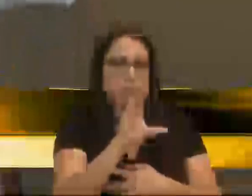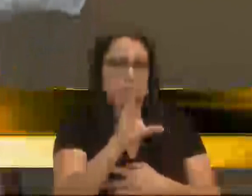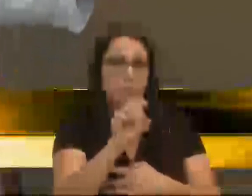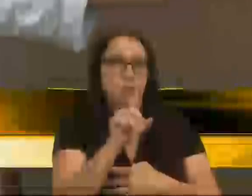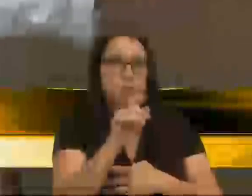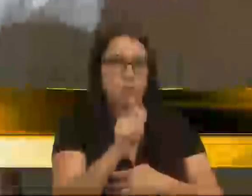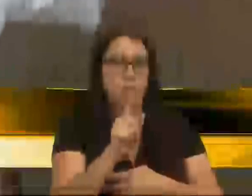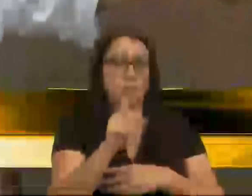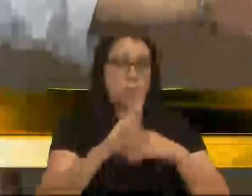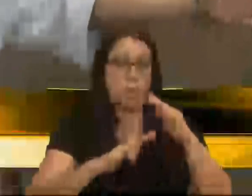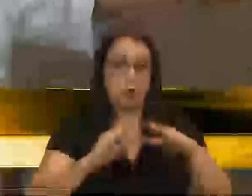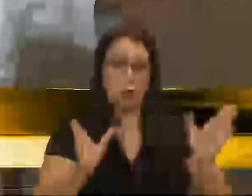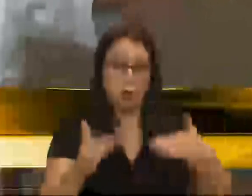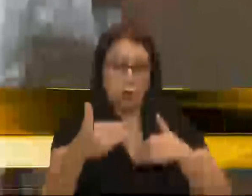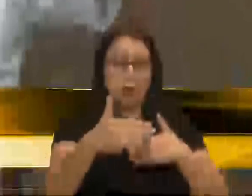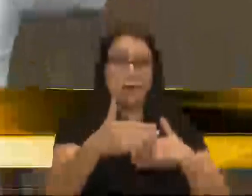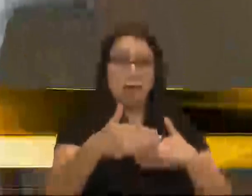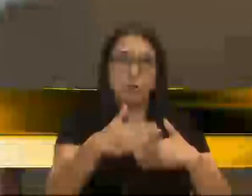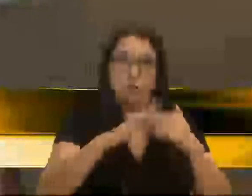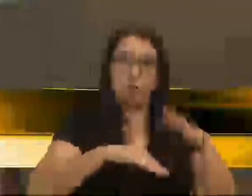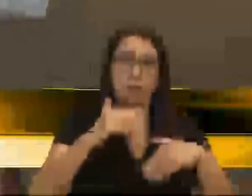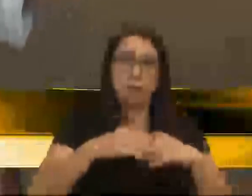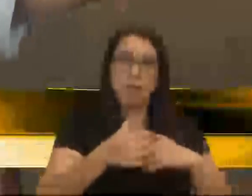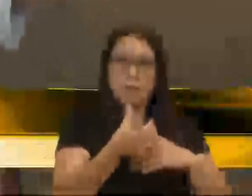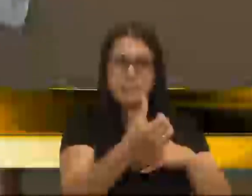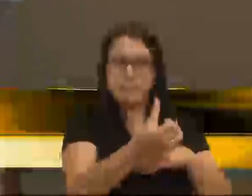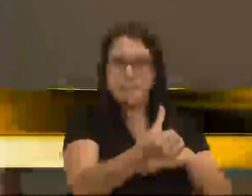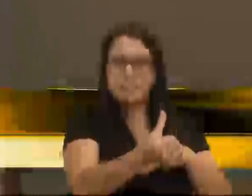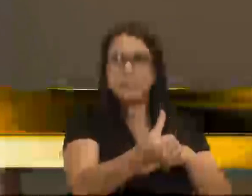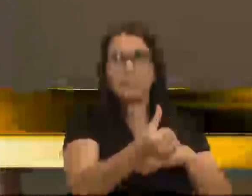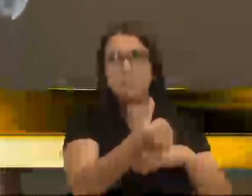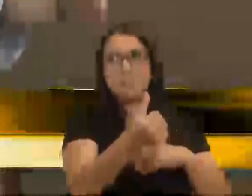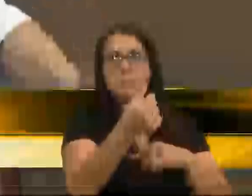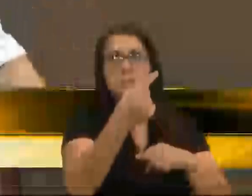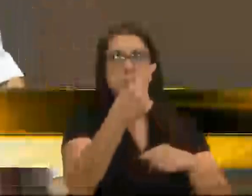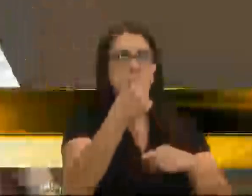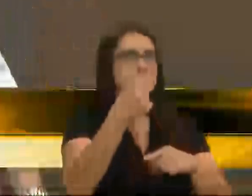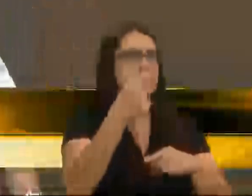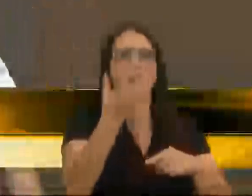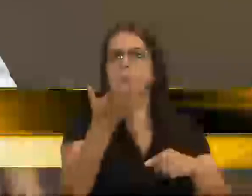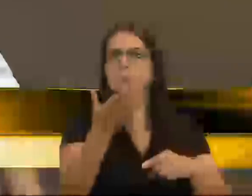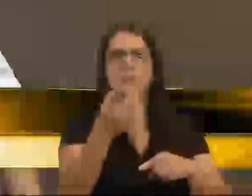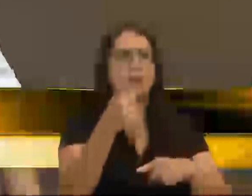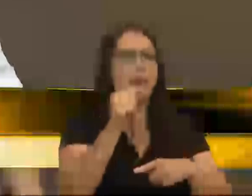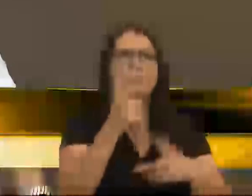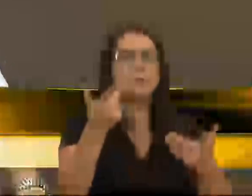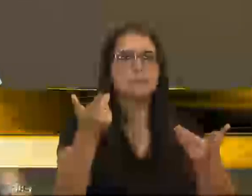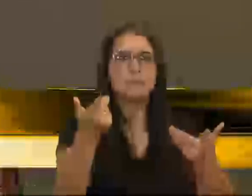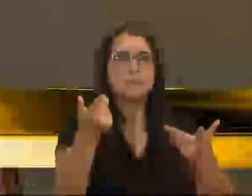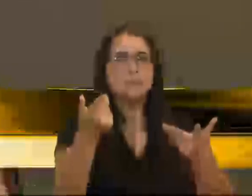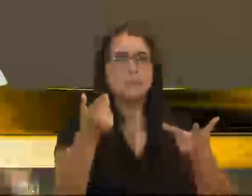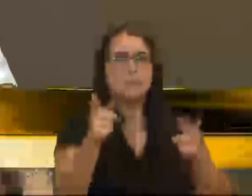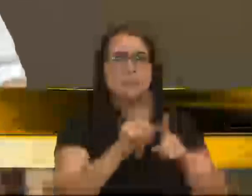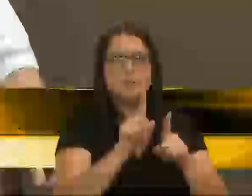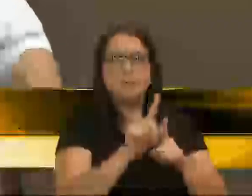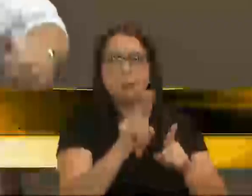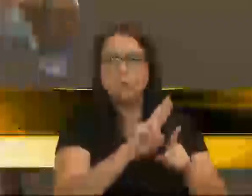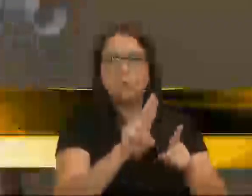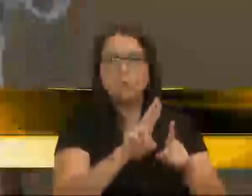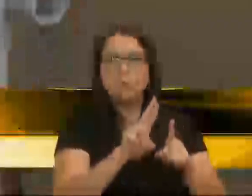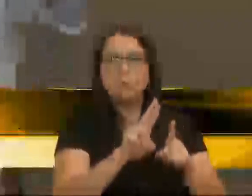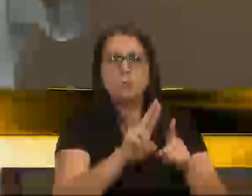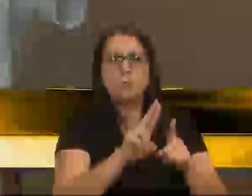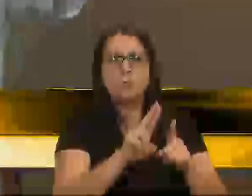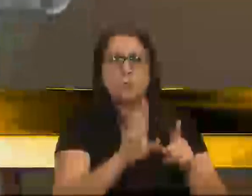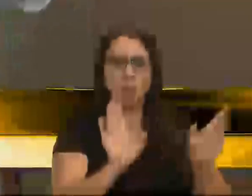container de obra, aqueles enormes de 6 por 10 por, como é que chama? Não, não, nem de caliça,